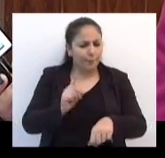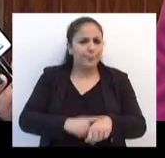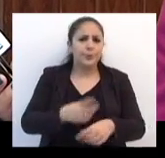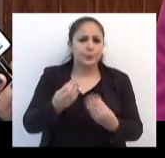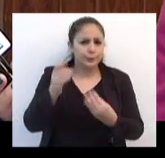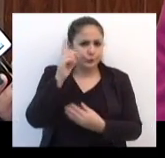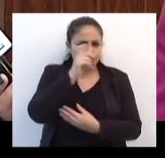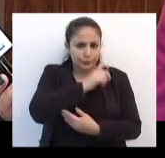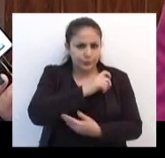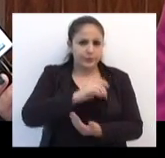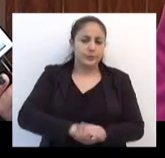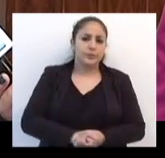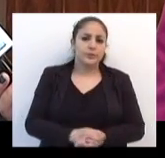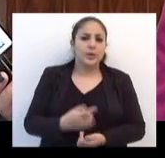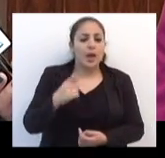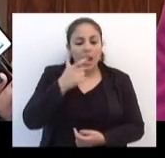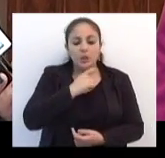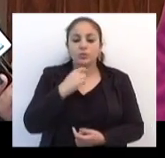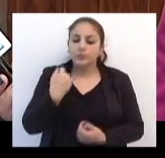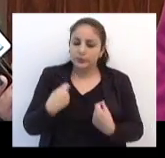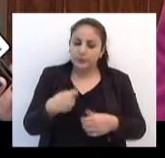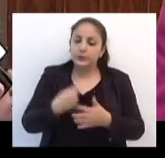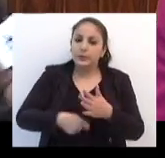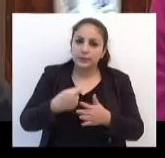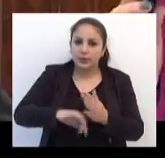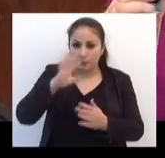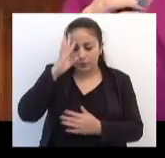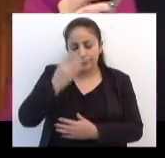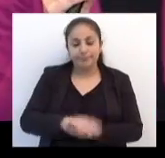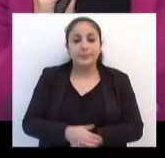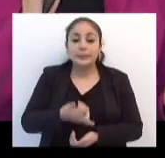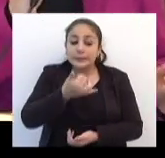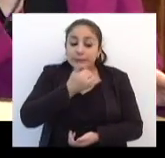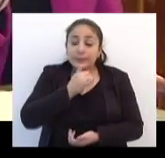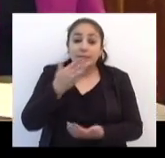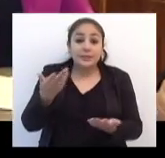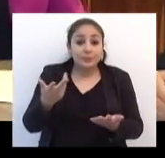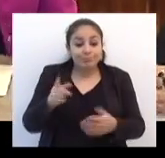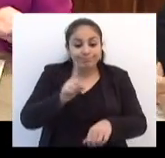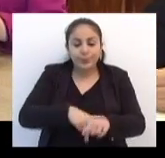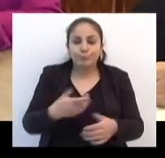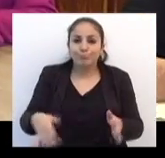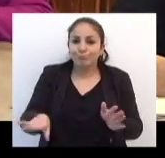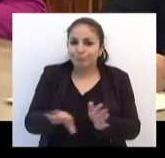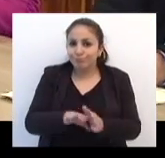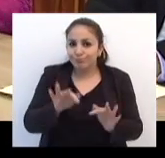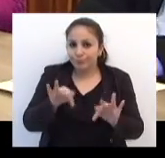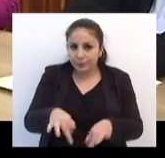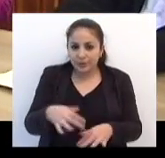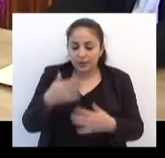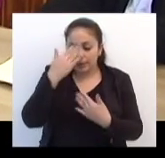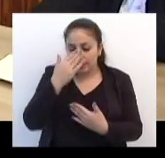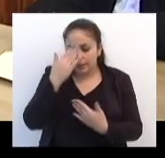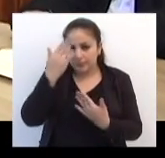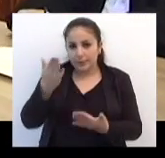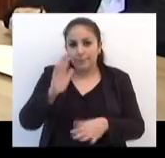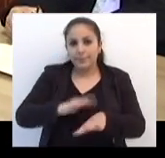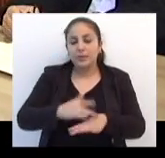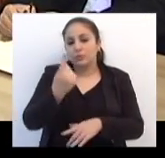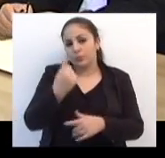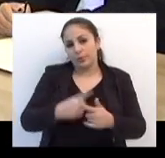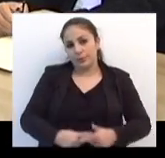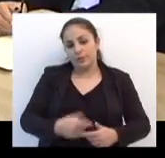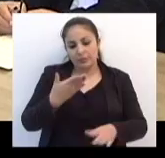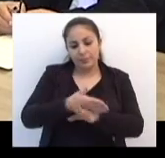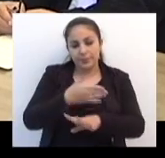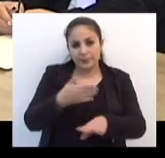extremamente delicado, alguma coisa vai ter que ser feita. Infelizmente, nosso tempo está chegando ao fim, vereadores, mas eu gostaria de agradecer, então, mais uma